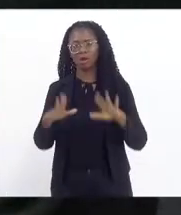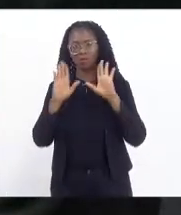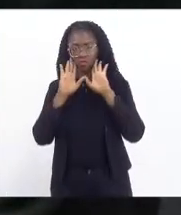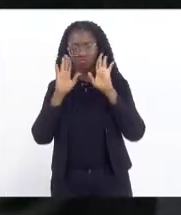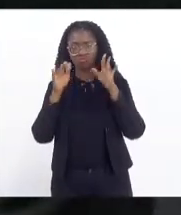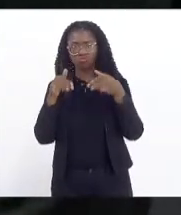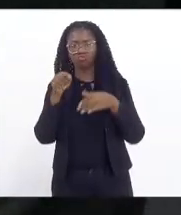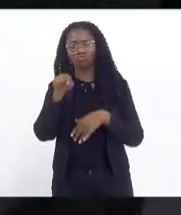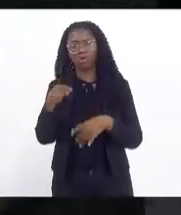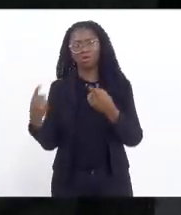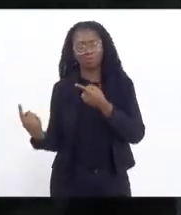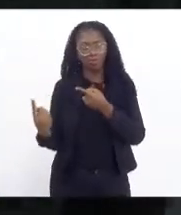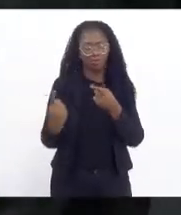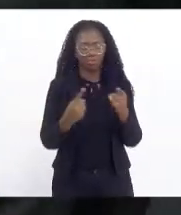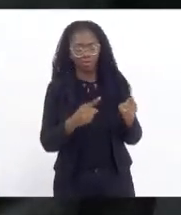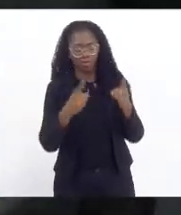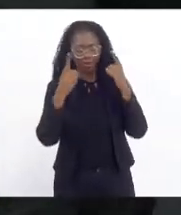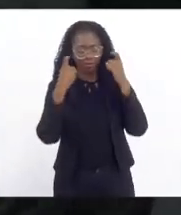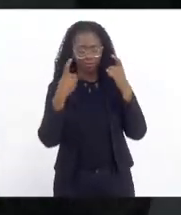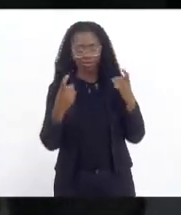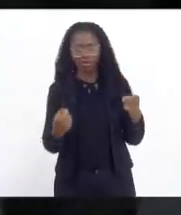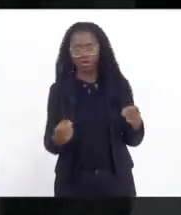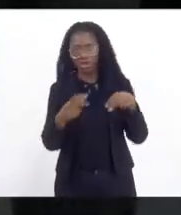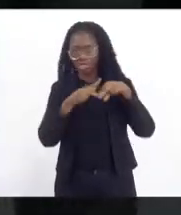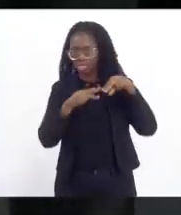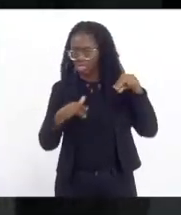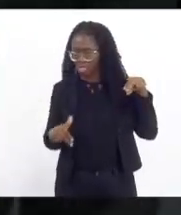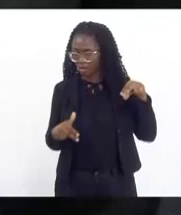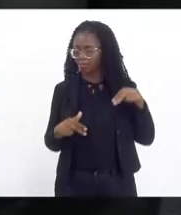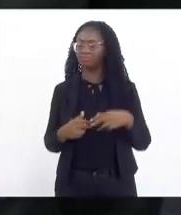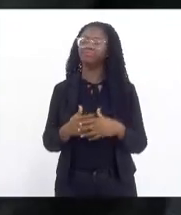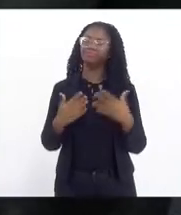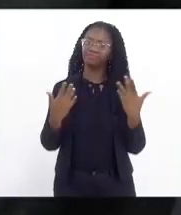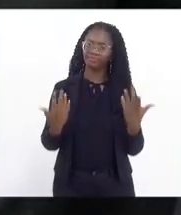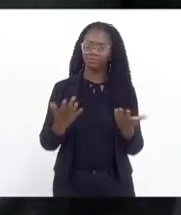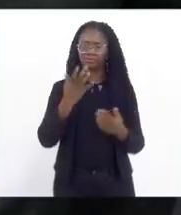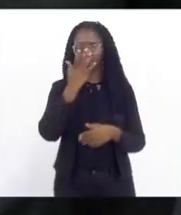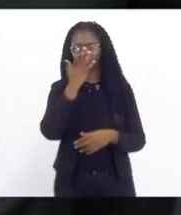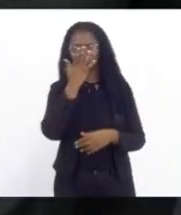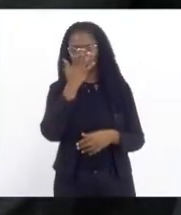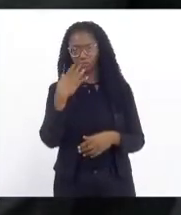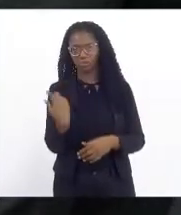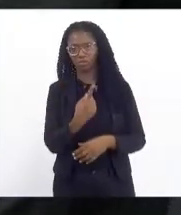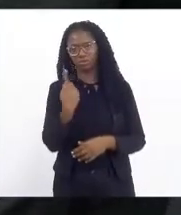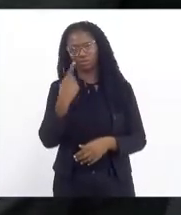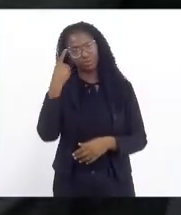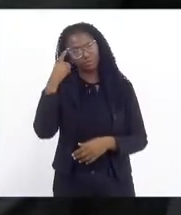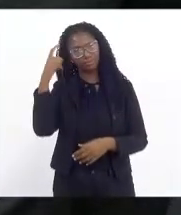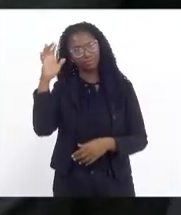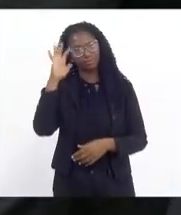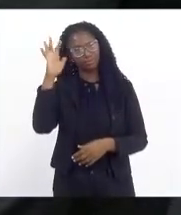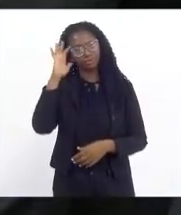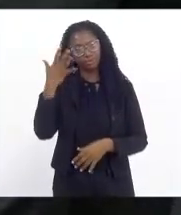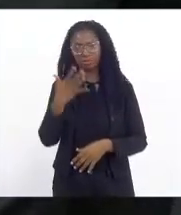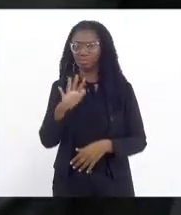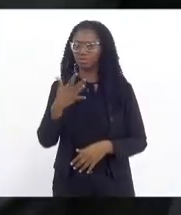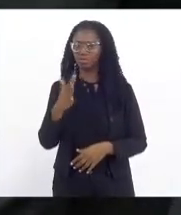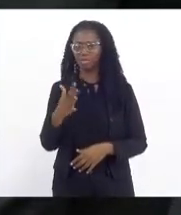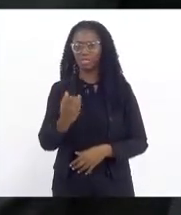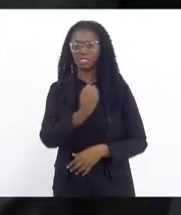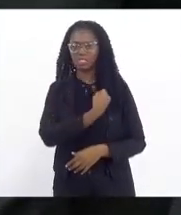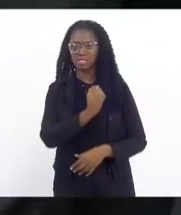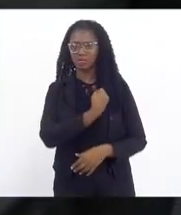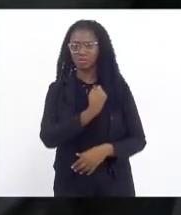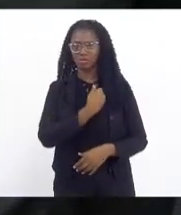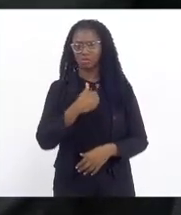para o combate à violência de gênero. E só para a gente ter uma ideia, sabendo que esses números não